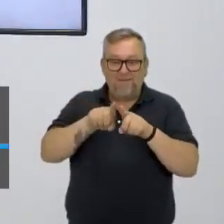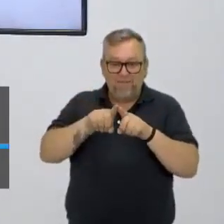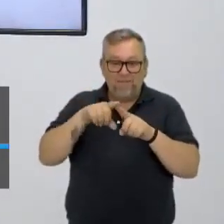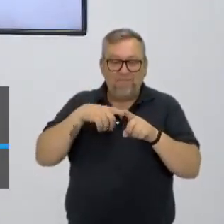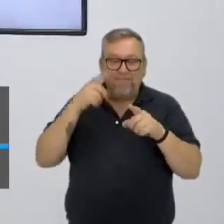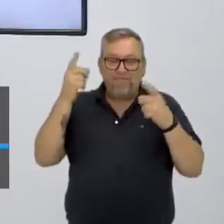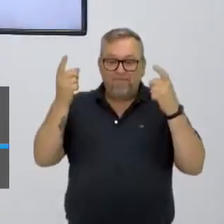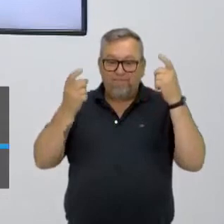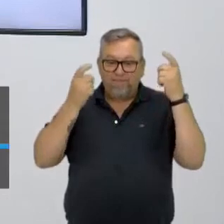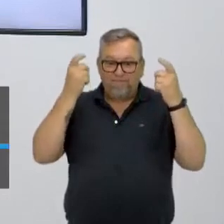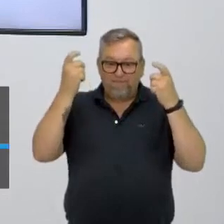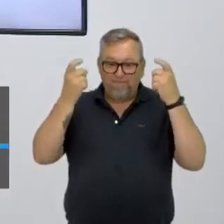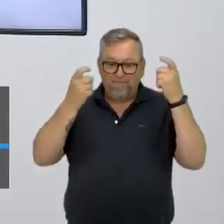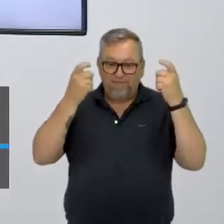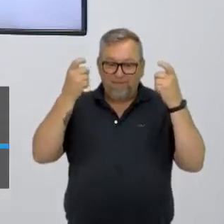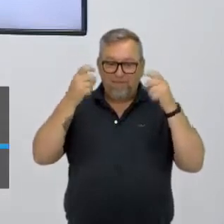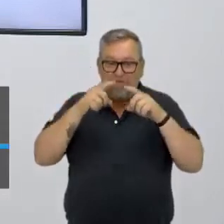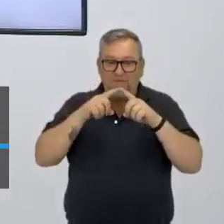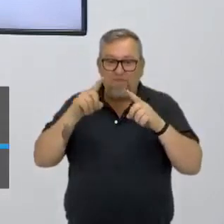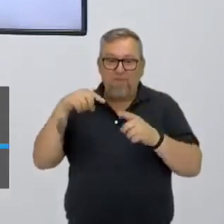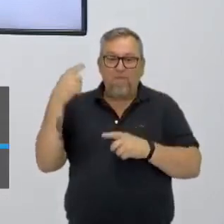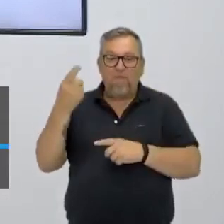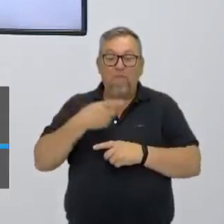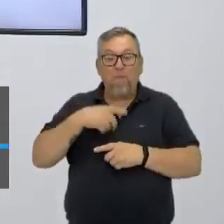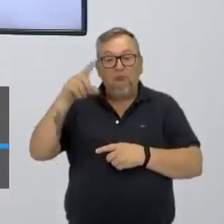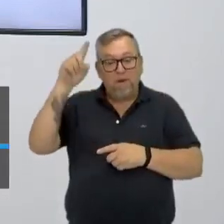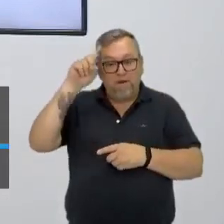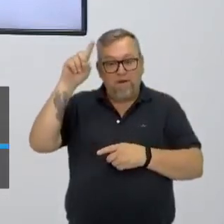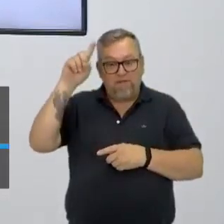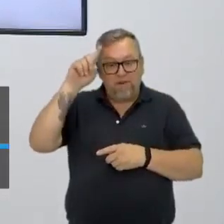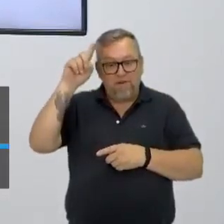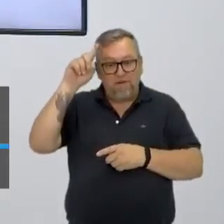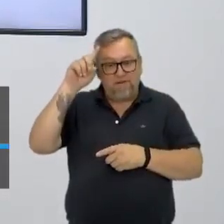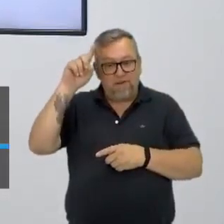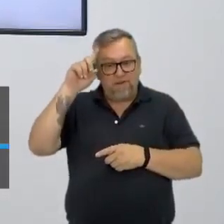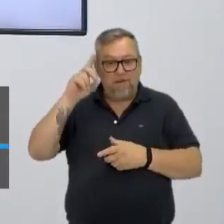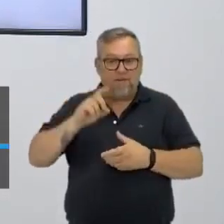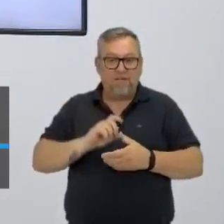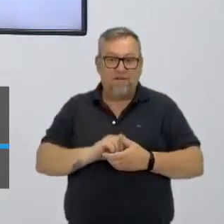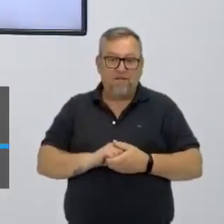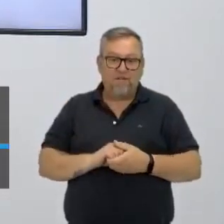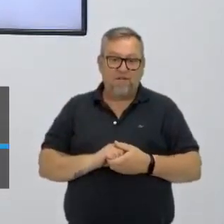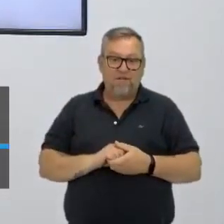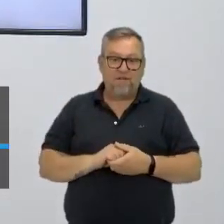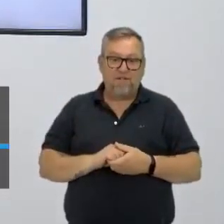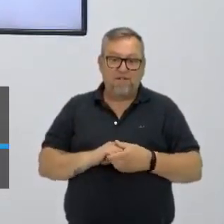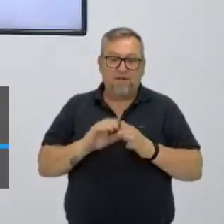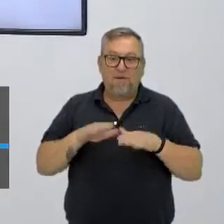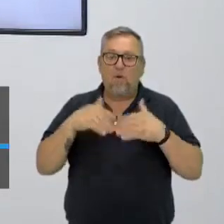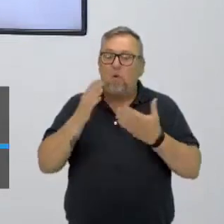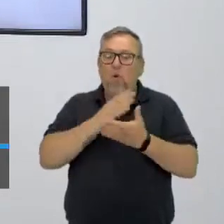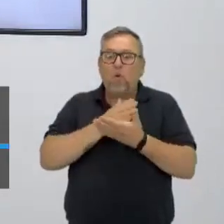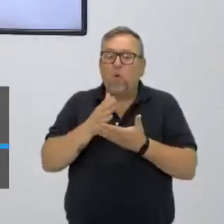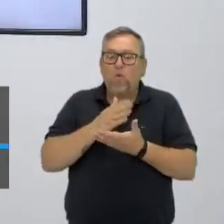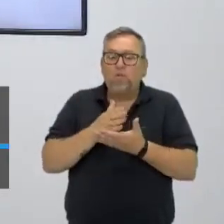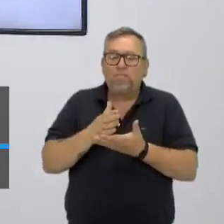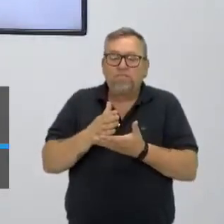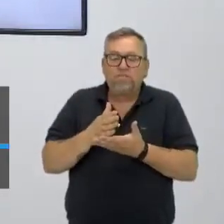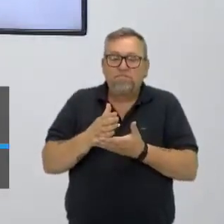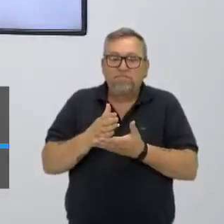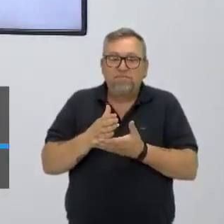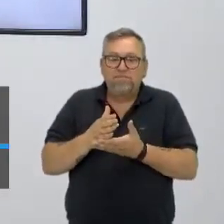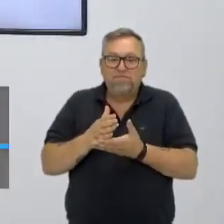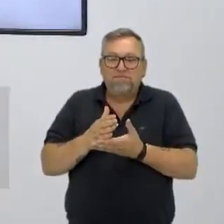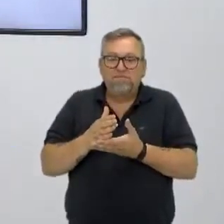preocupações nossas de cada dia atualmente. Bom, quando que começou isso? As